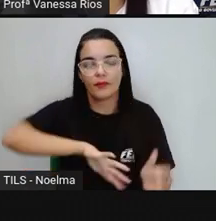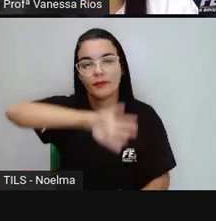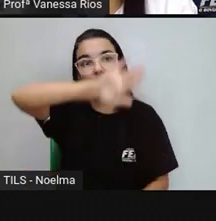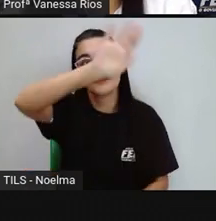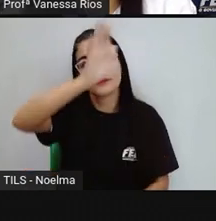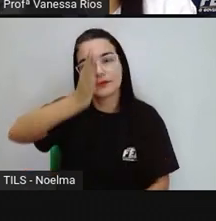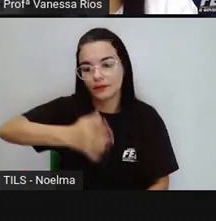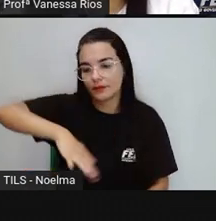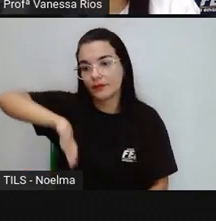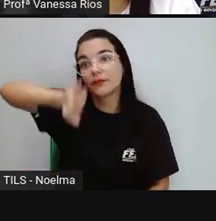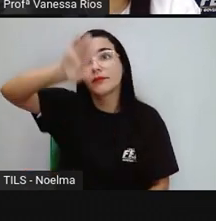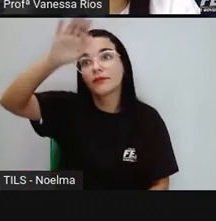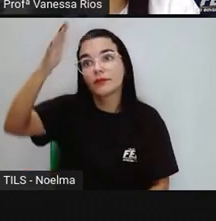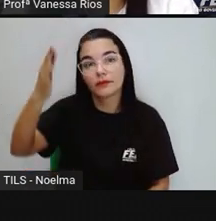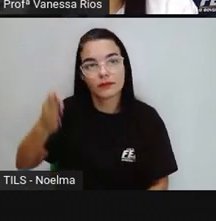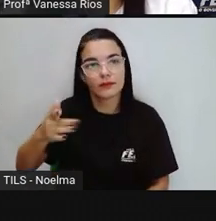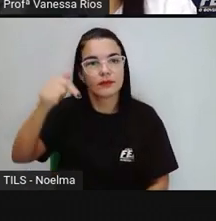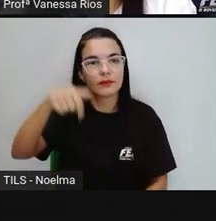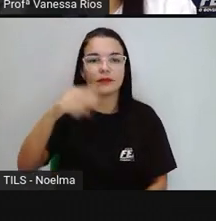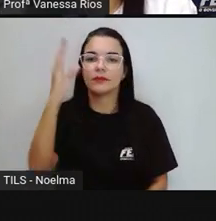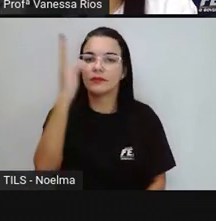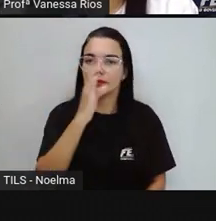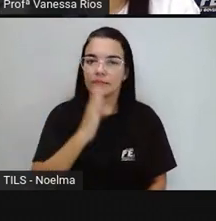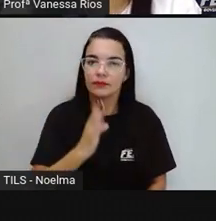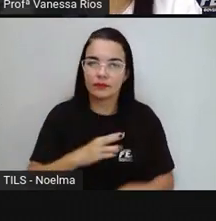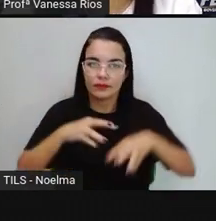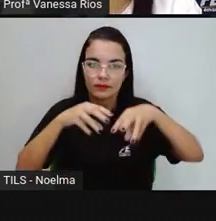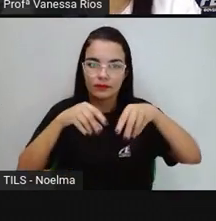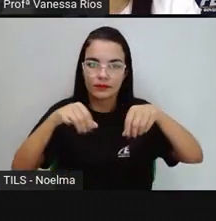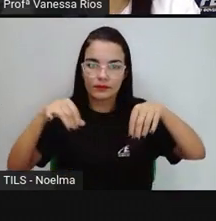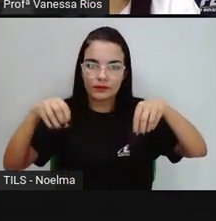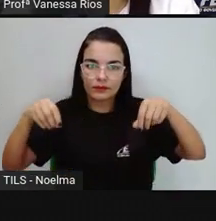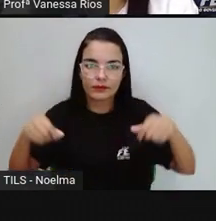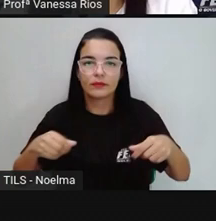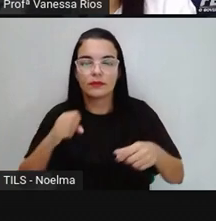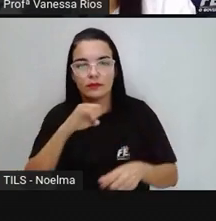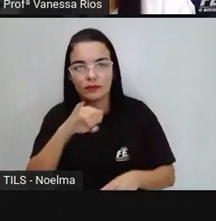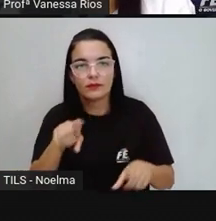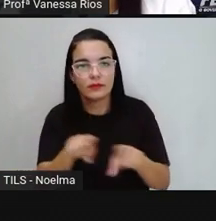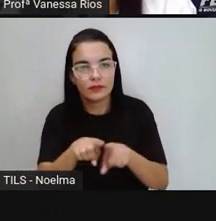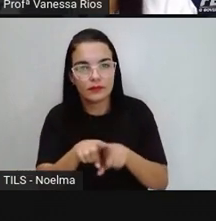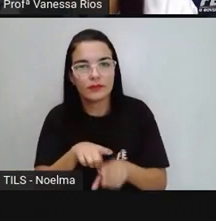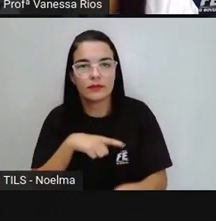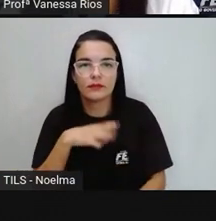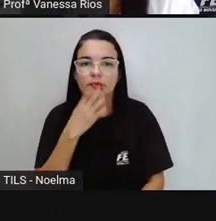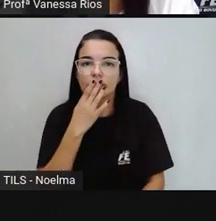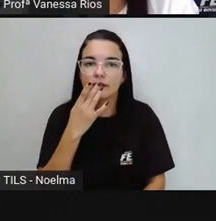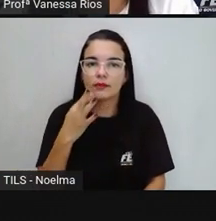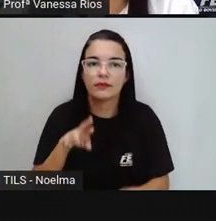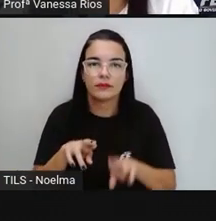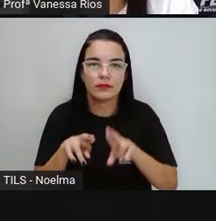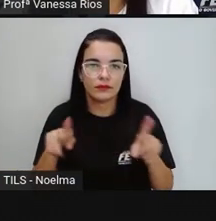a altura, né, das terras que estão aí sendo representadas por cores diferentes.